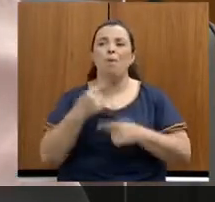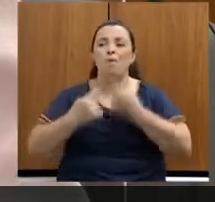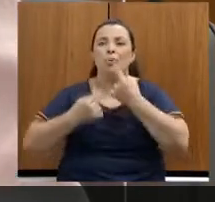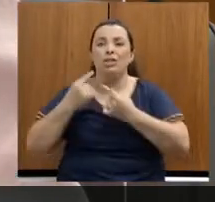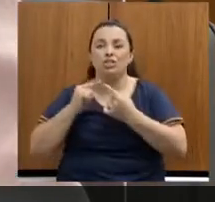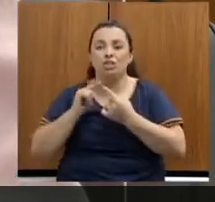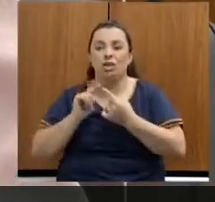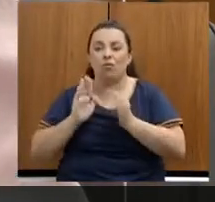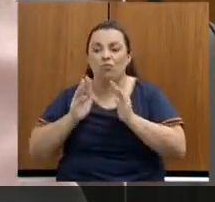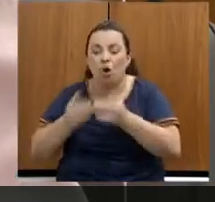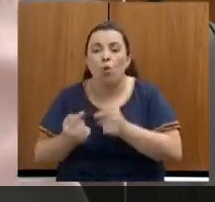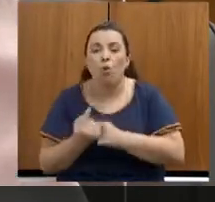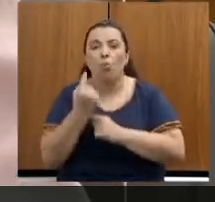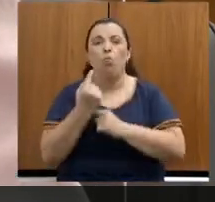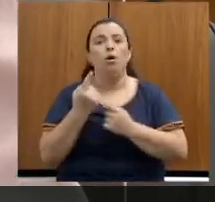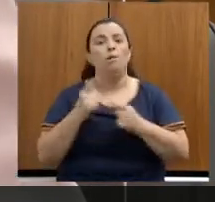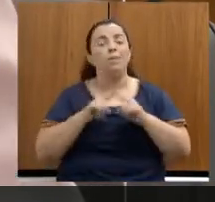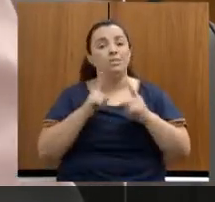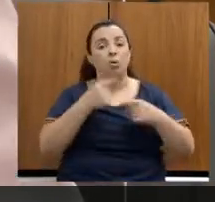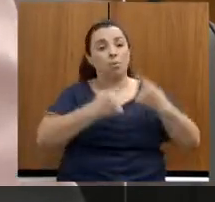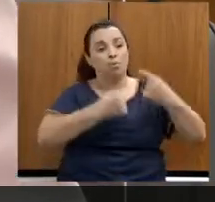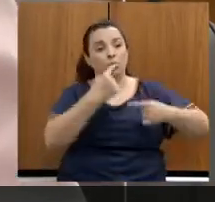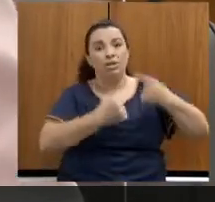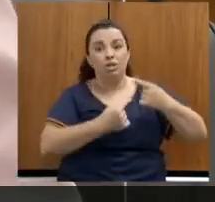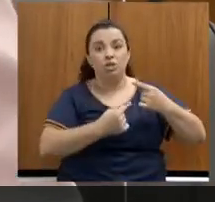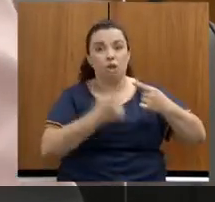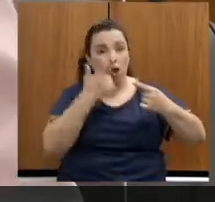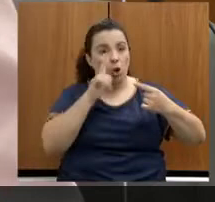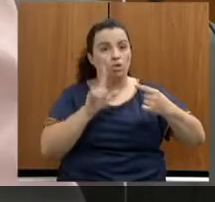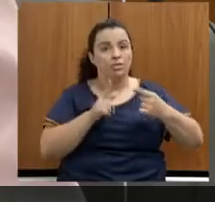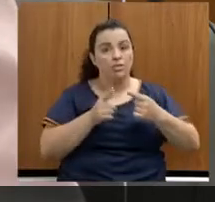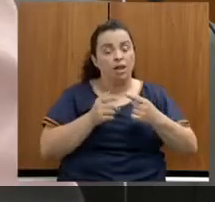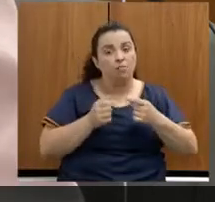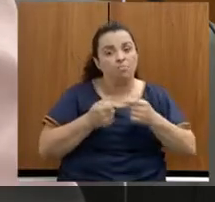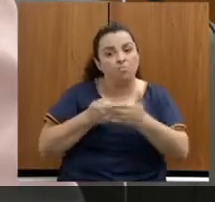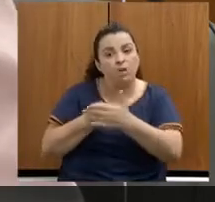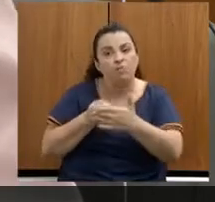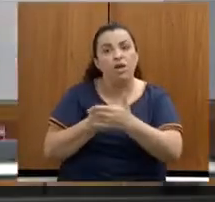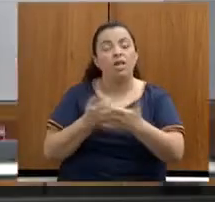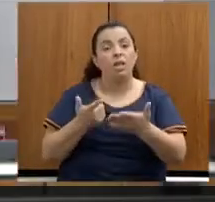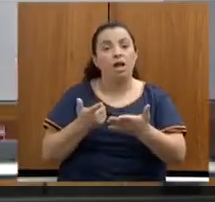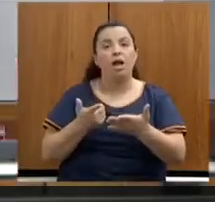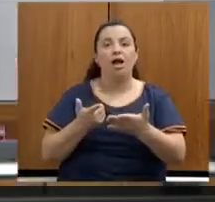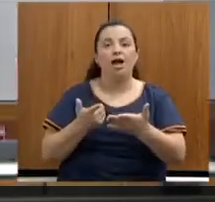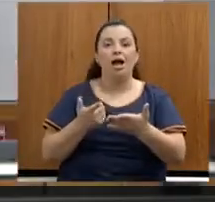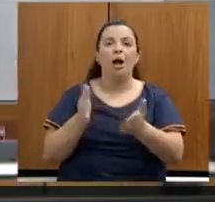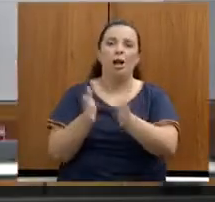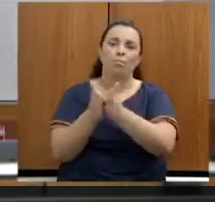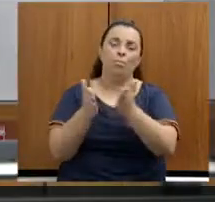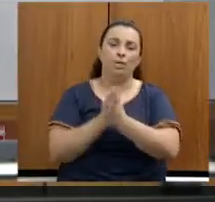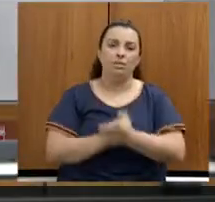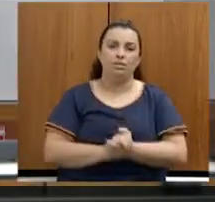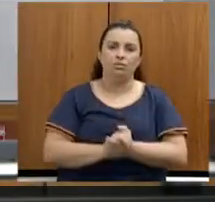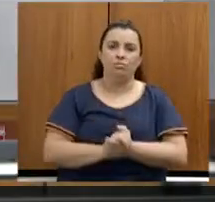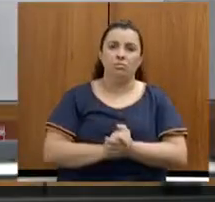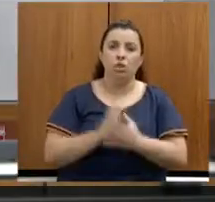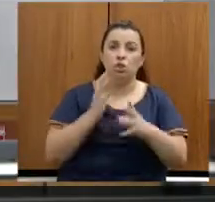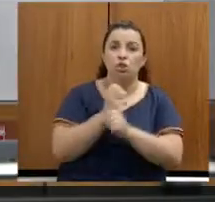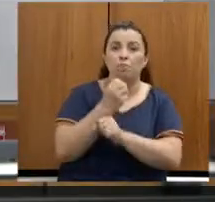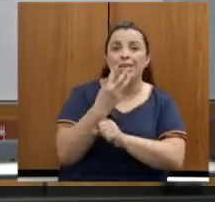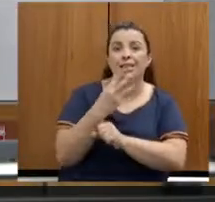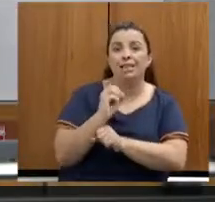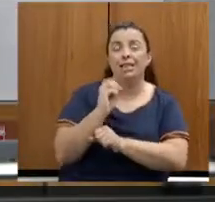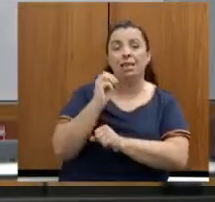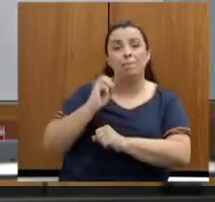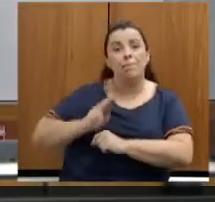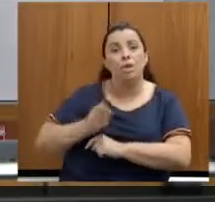enfrentamento à extrema pobreza, que é a nossa realidade. Quase 3 milhões de mineiros e mineiras em extrema pobreza,